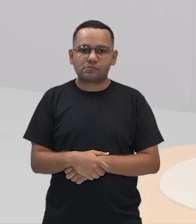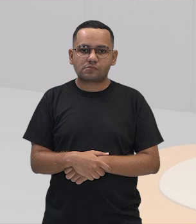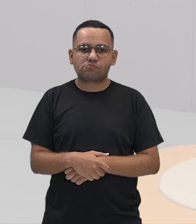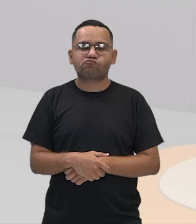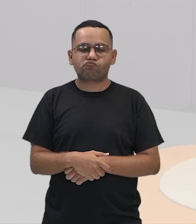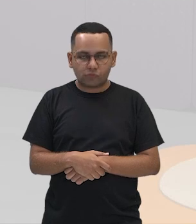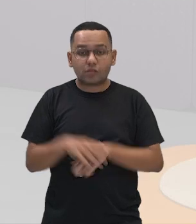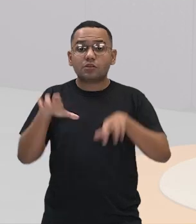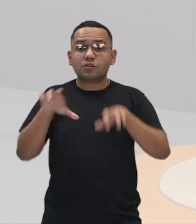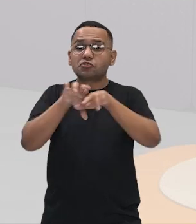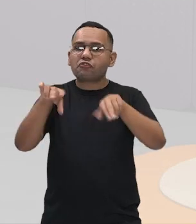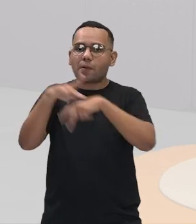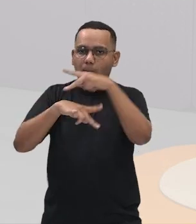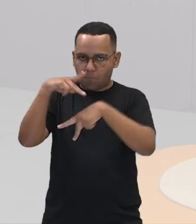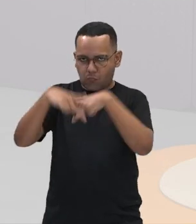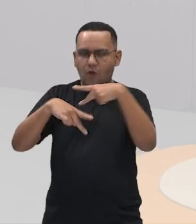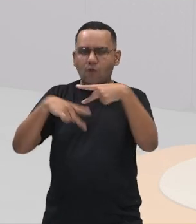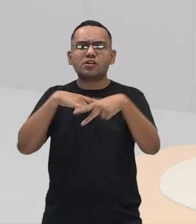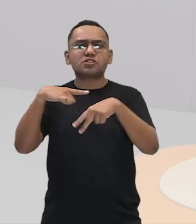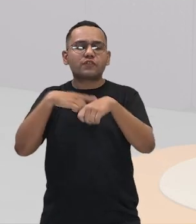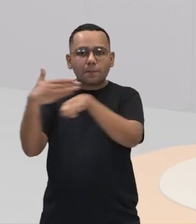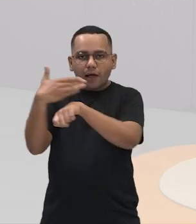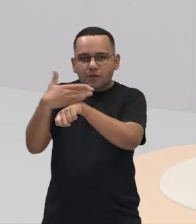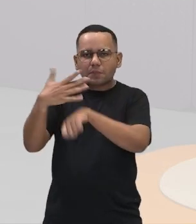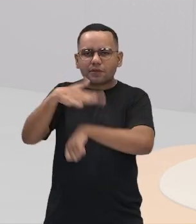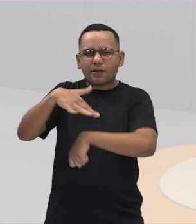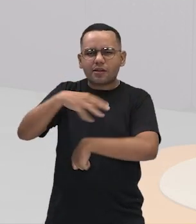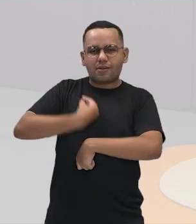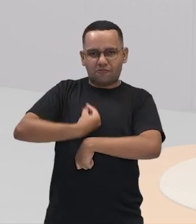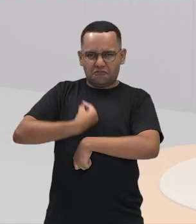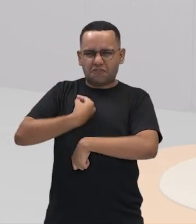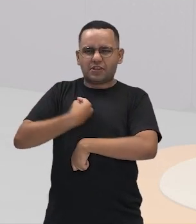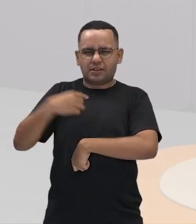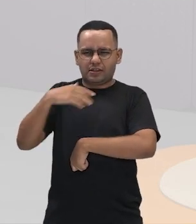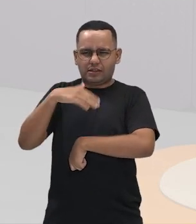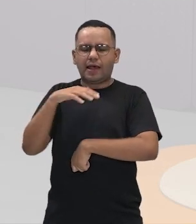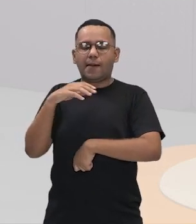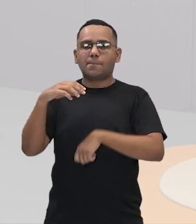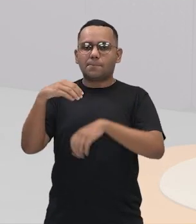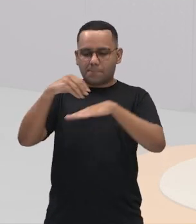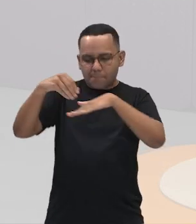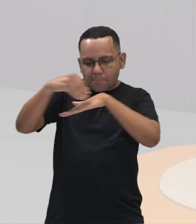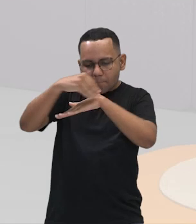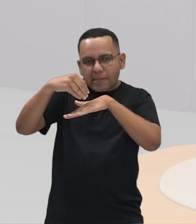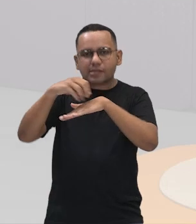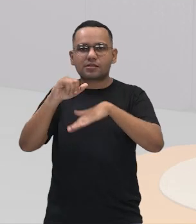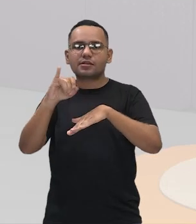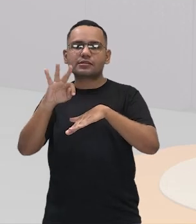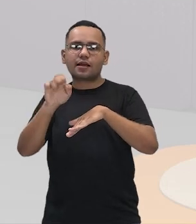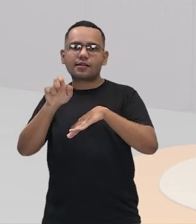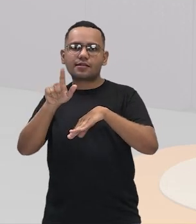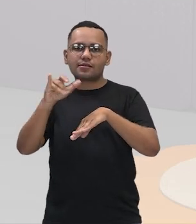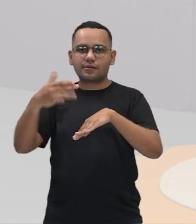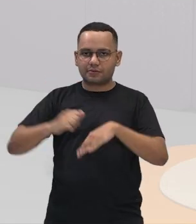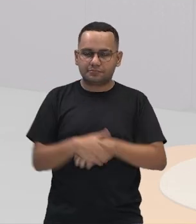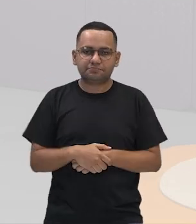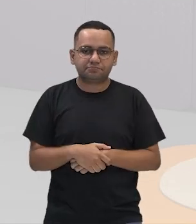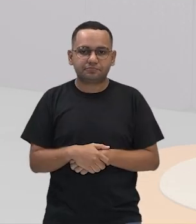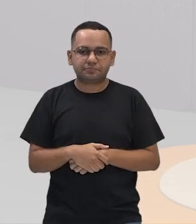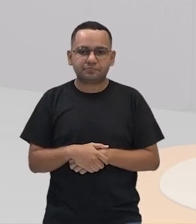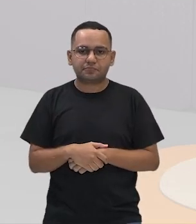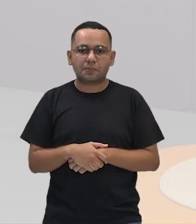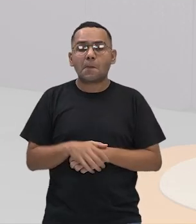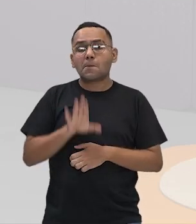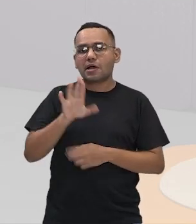essa região, o que nós chamamos da Península Itálica. Porém, três povos foram